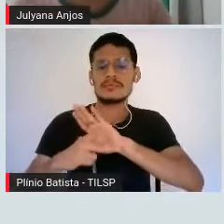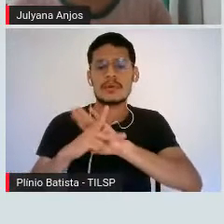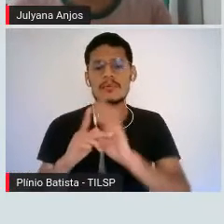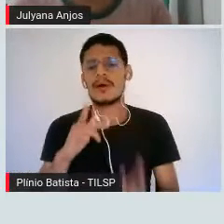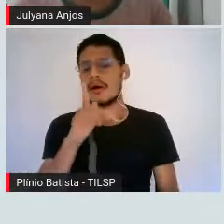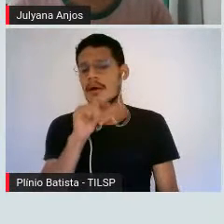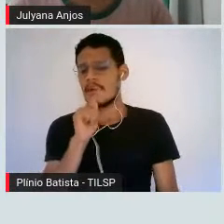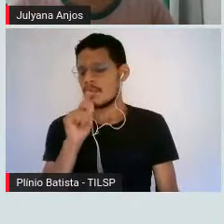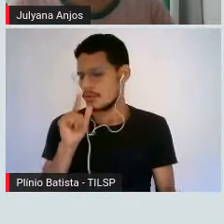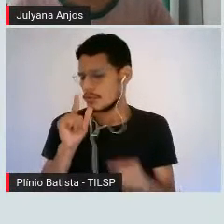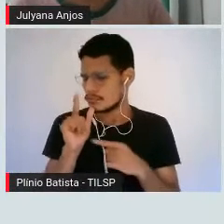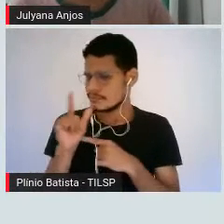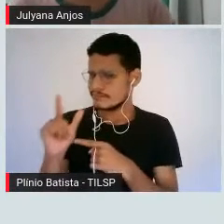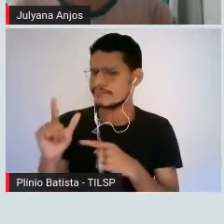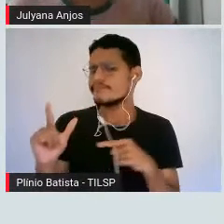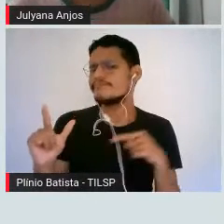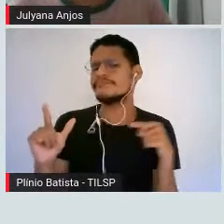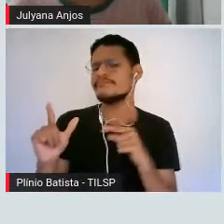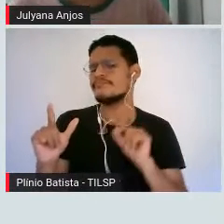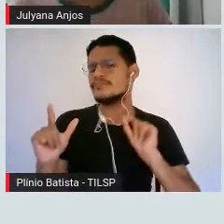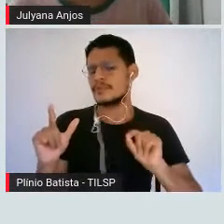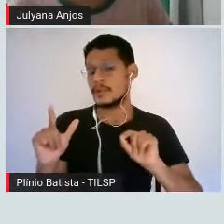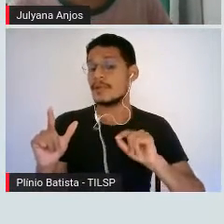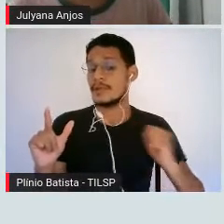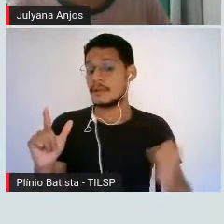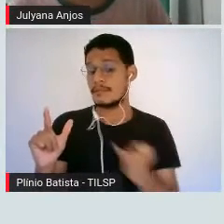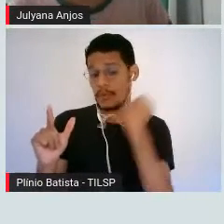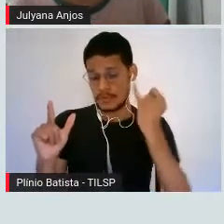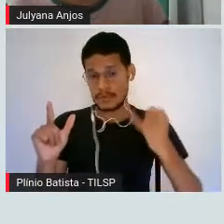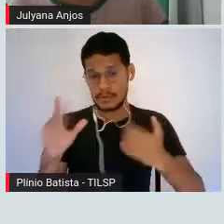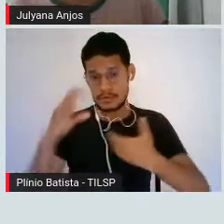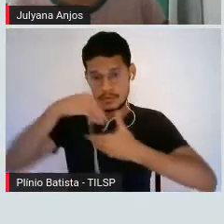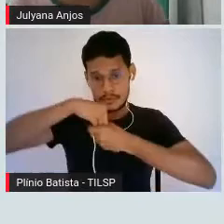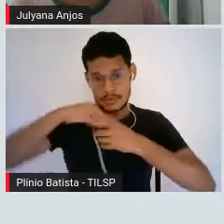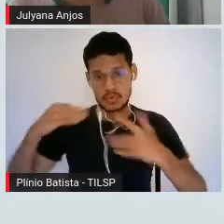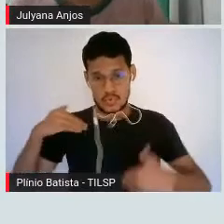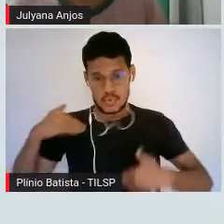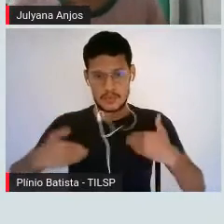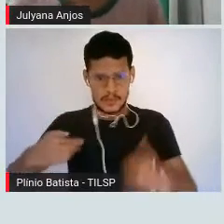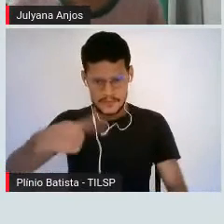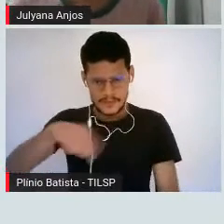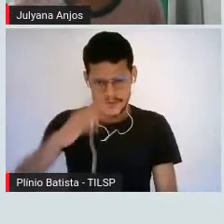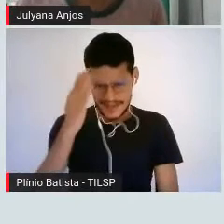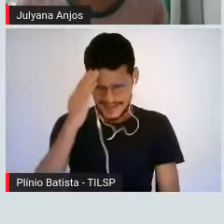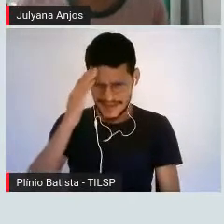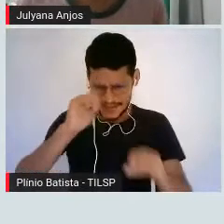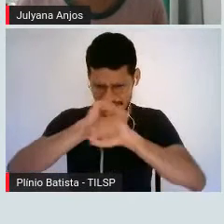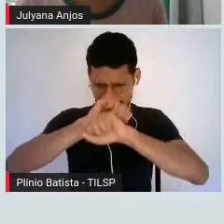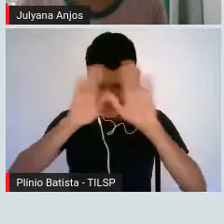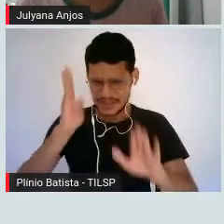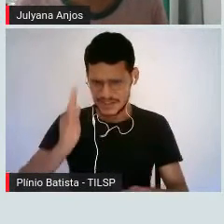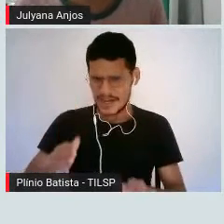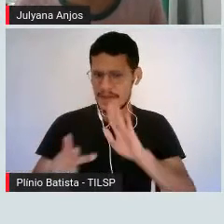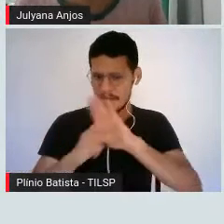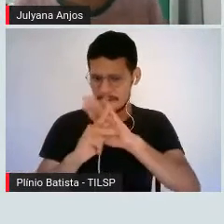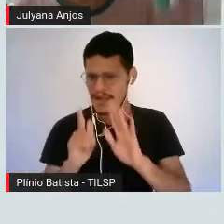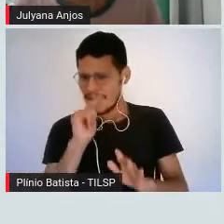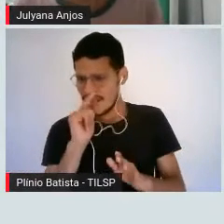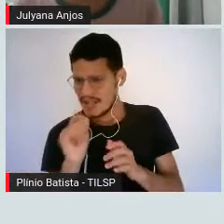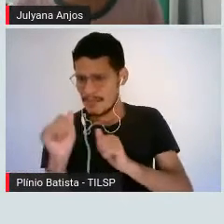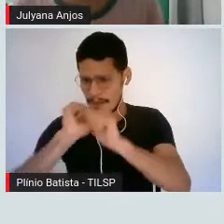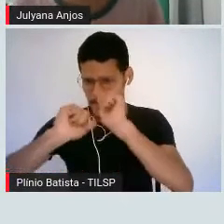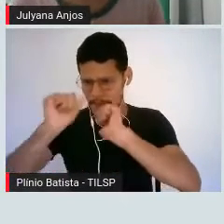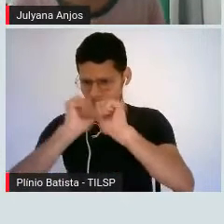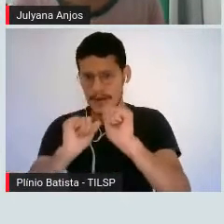E a água, ela é essencial para o nosso corpo. Acho que todo mundo sabe aqui que hidratação é a coisa principal que todo mundo fala, né?